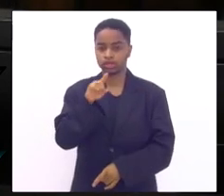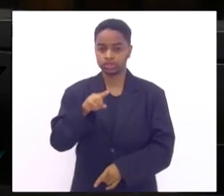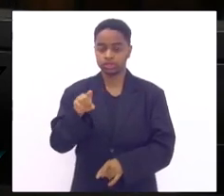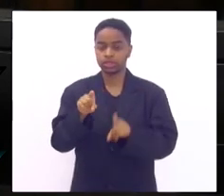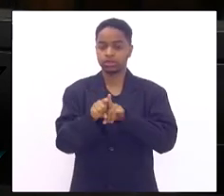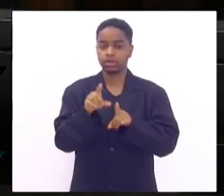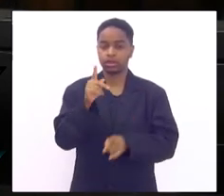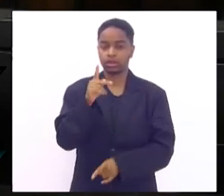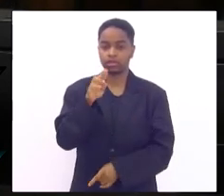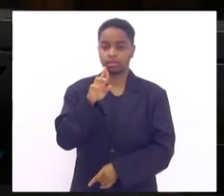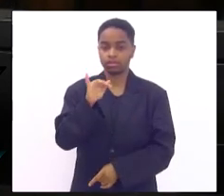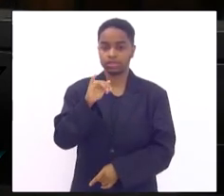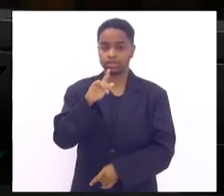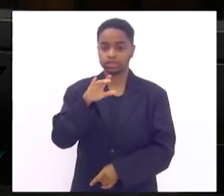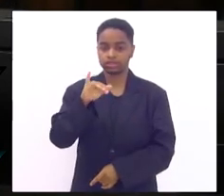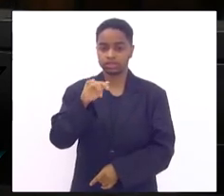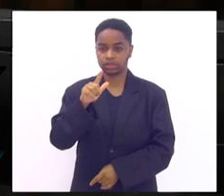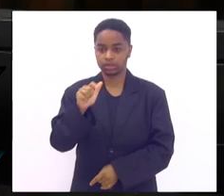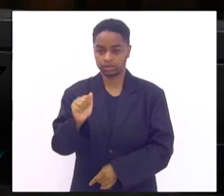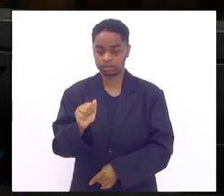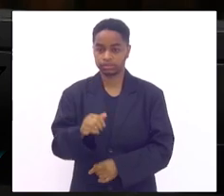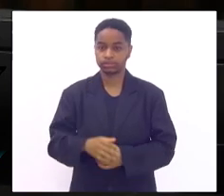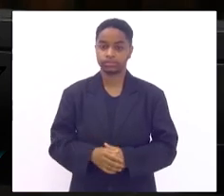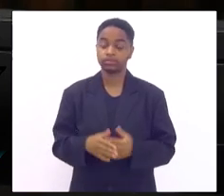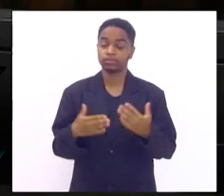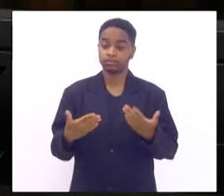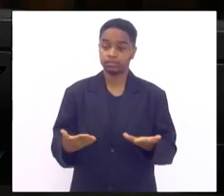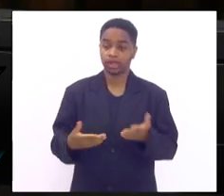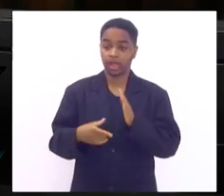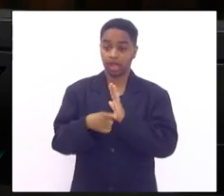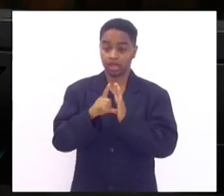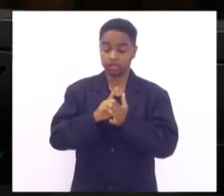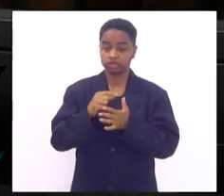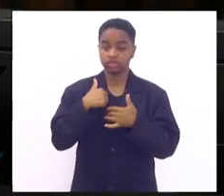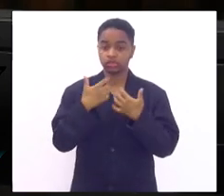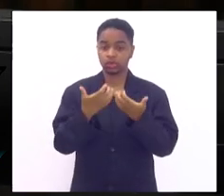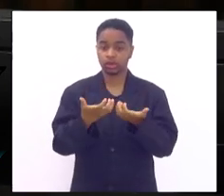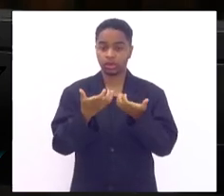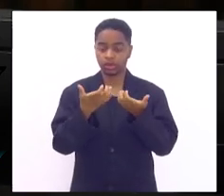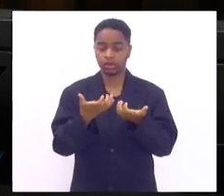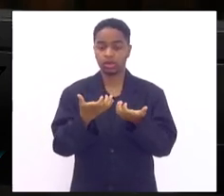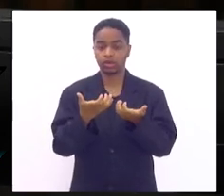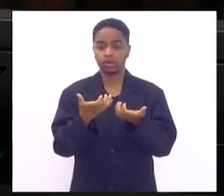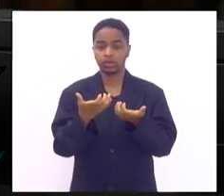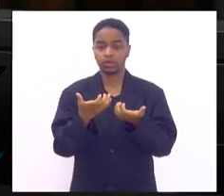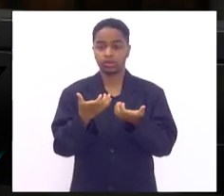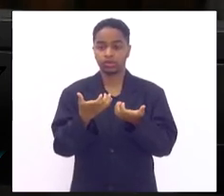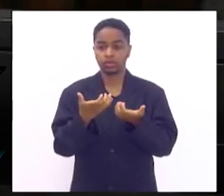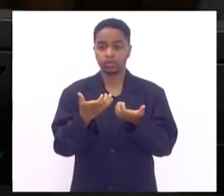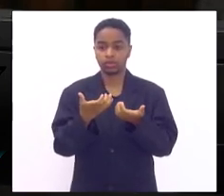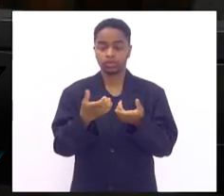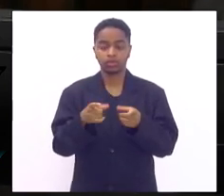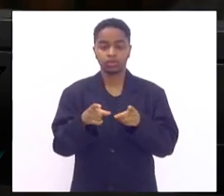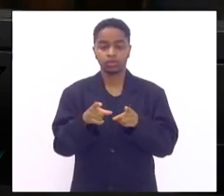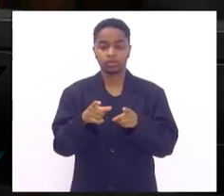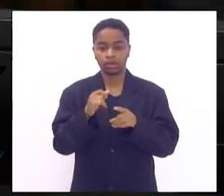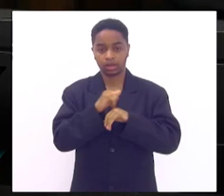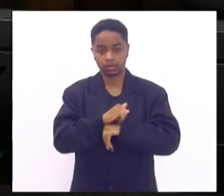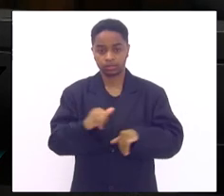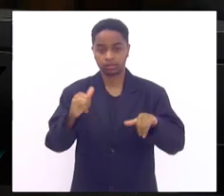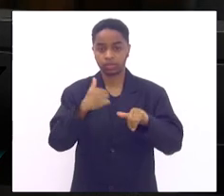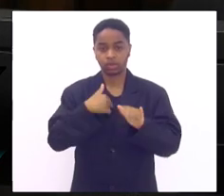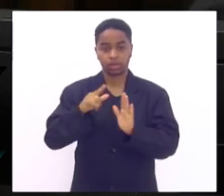Bom dia a todos. Antes de mais nada como questão de justa tinha uma dificuldade me atrasei porque eu tive